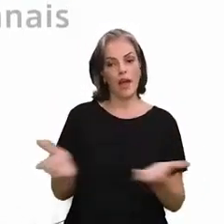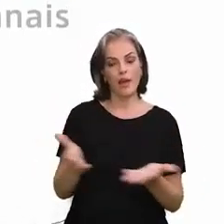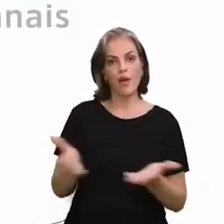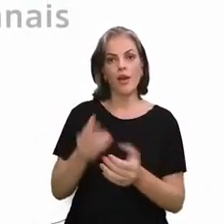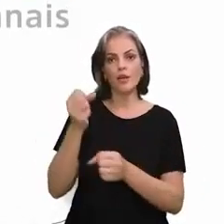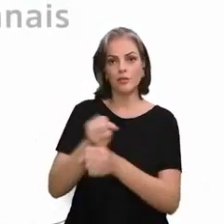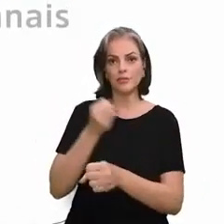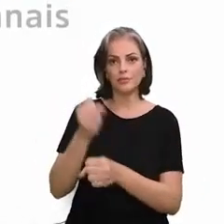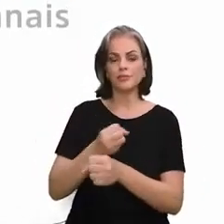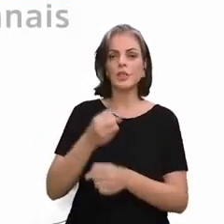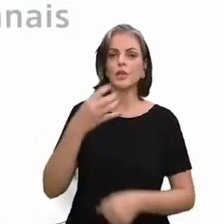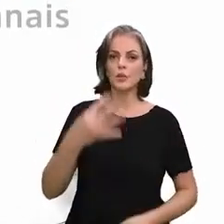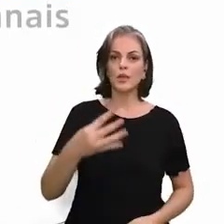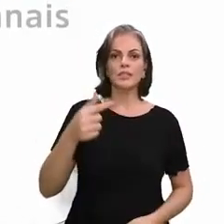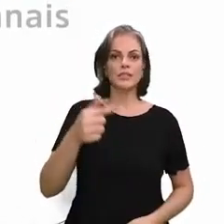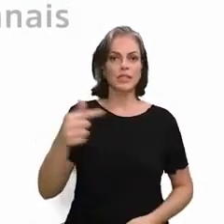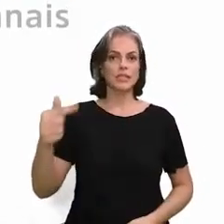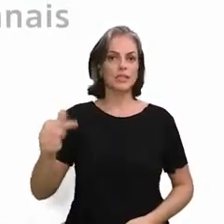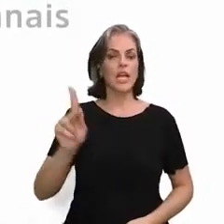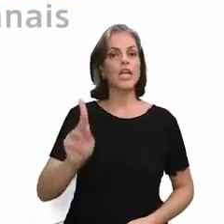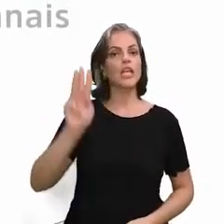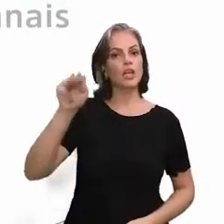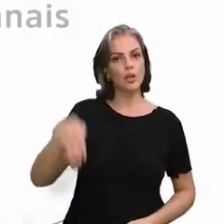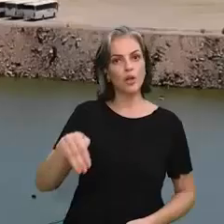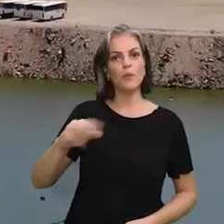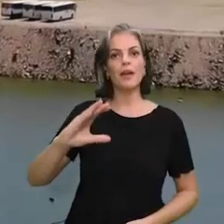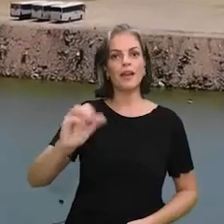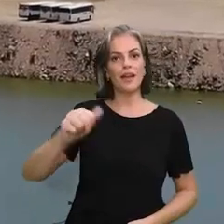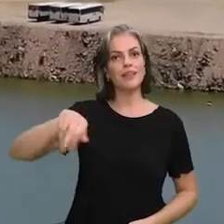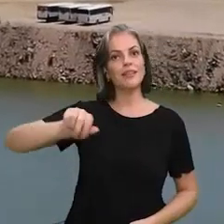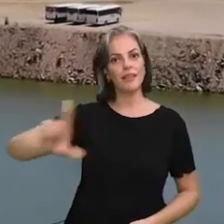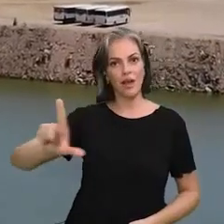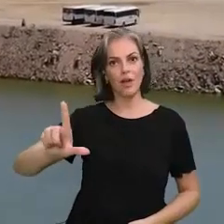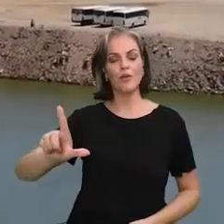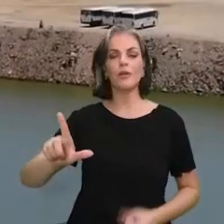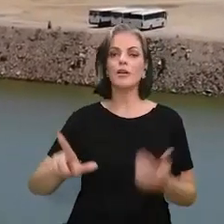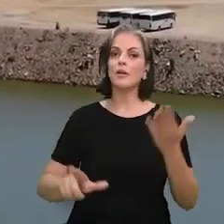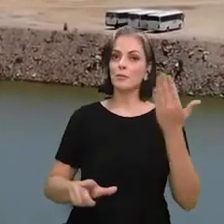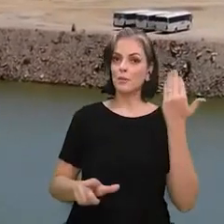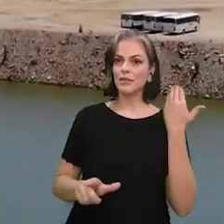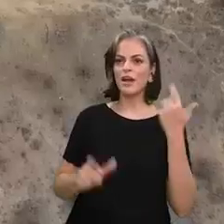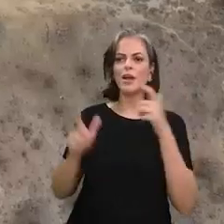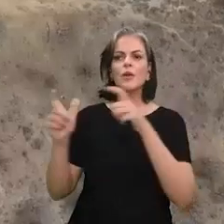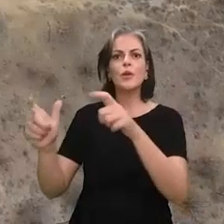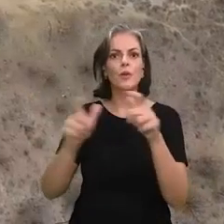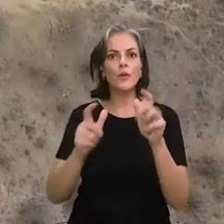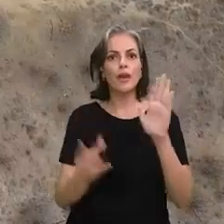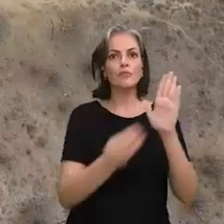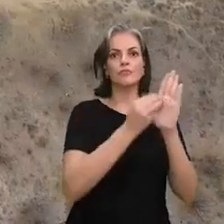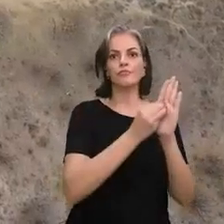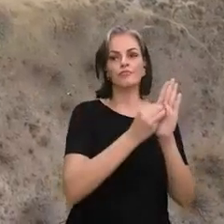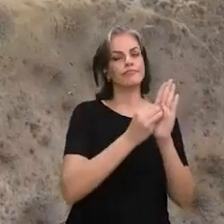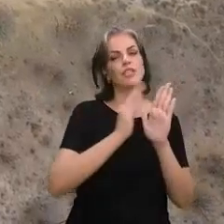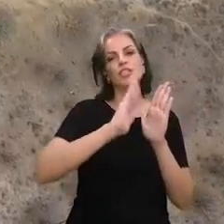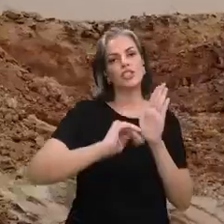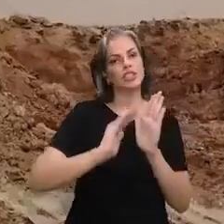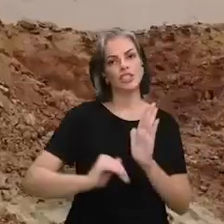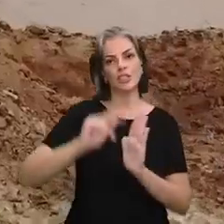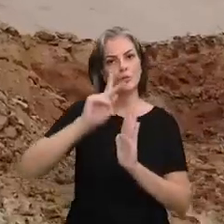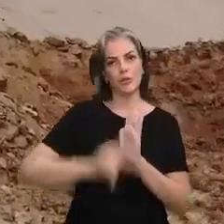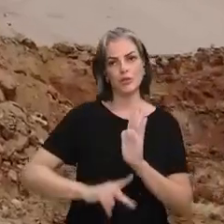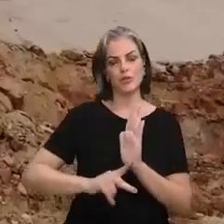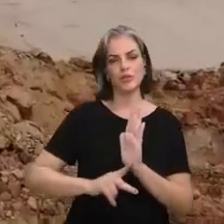era entregar 477 quilômetros de canais. Regiões que antes seriam beneficiadas foram retiradas do projeto.